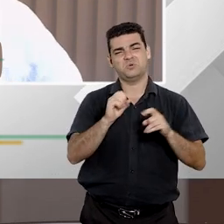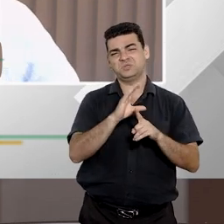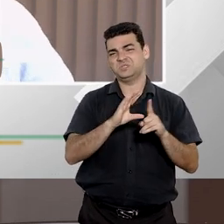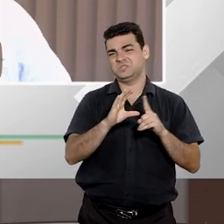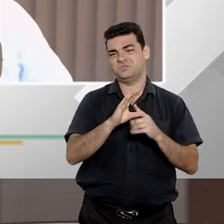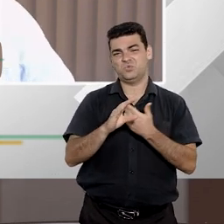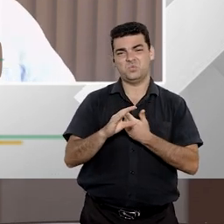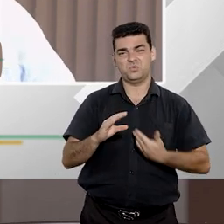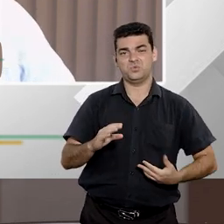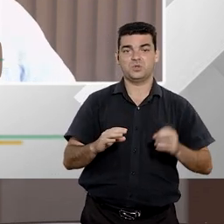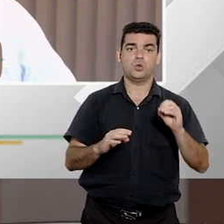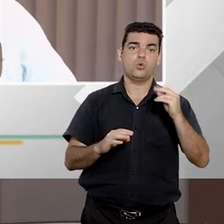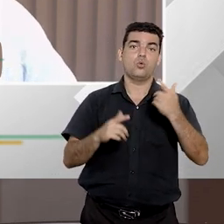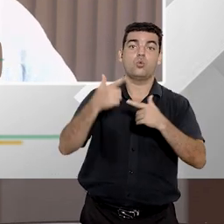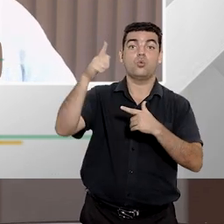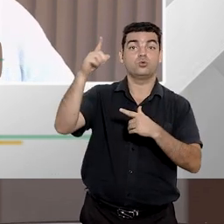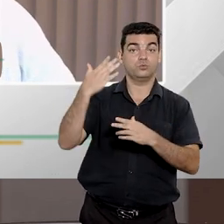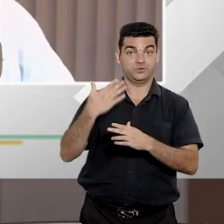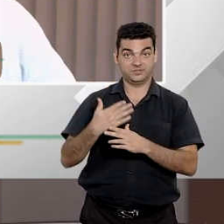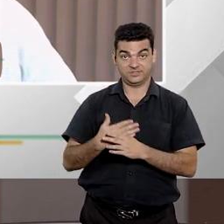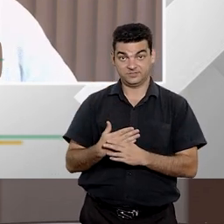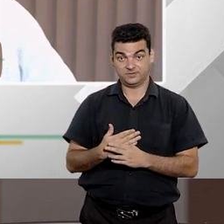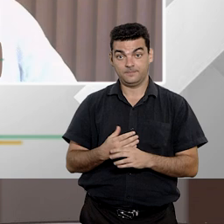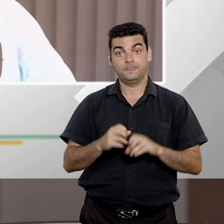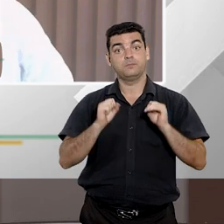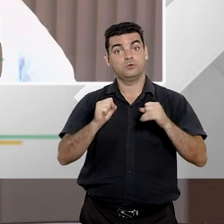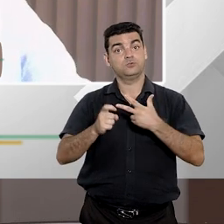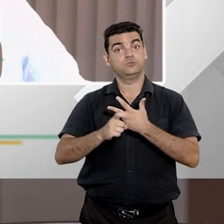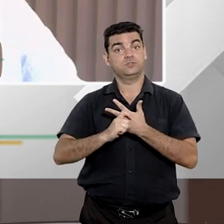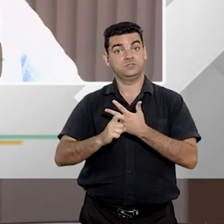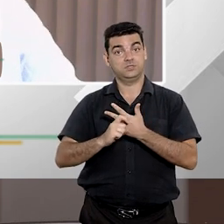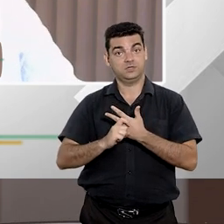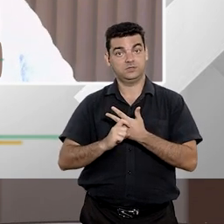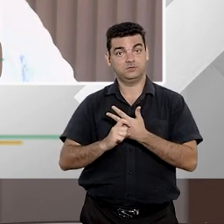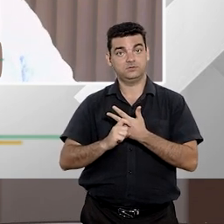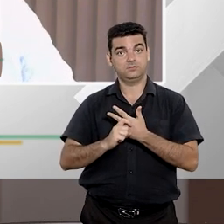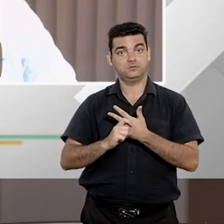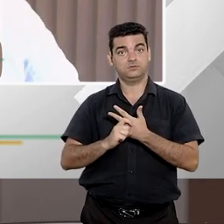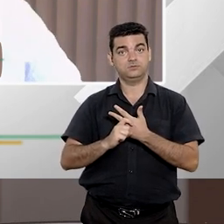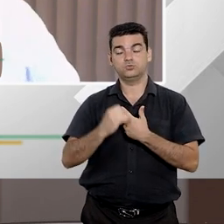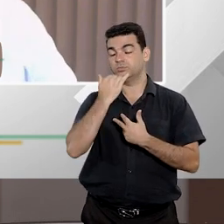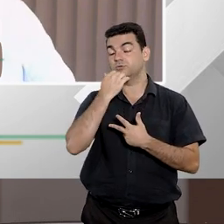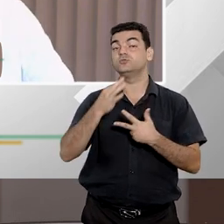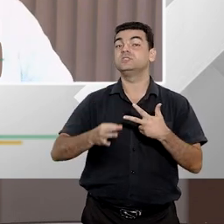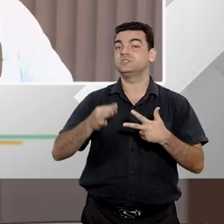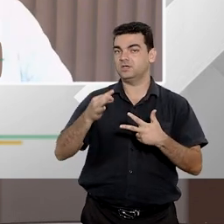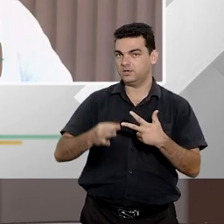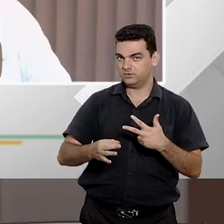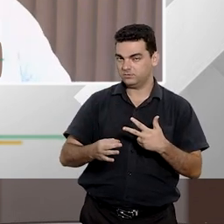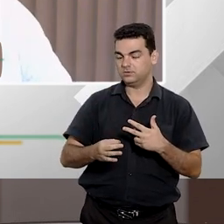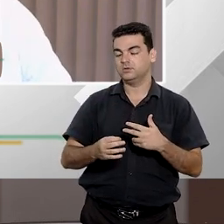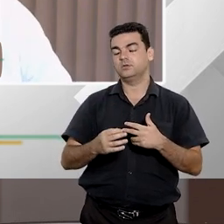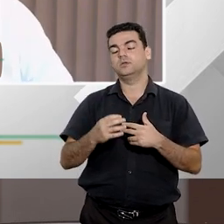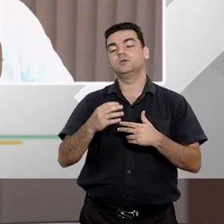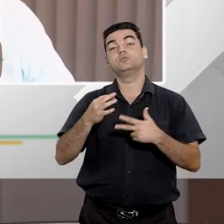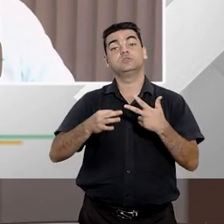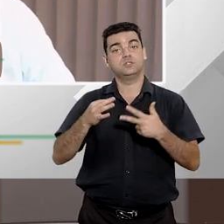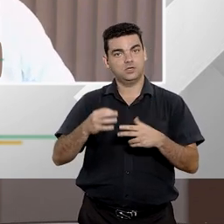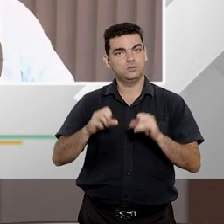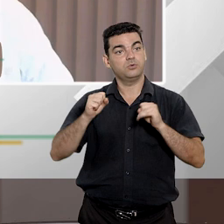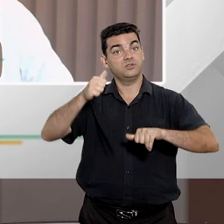pública em outras ações poderá o poder judiciário naquele caso concreto fazer uma